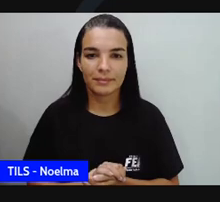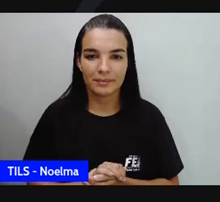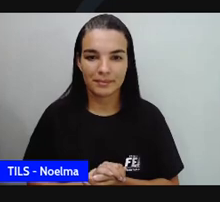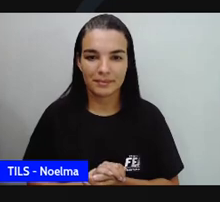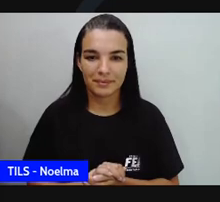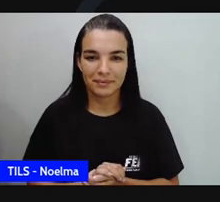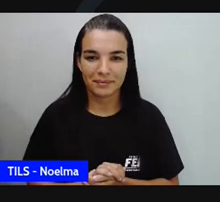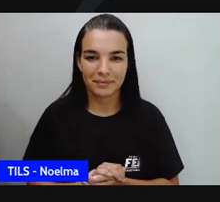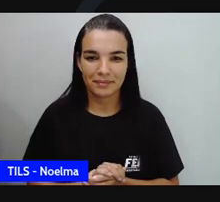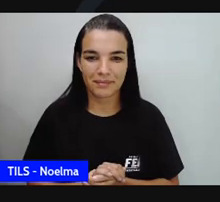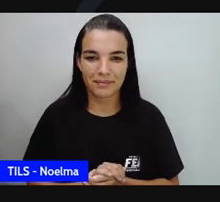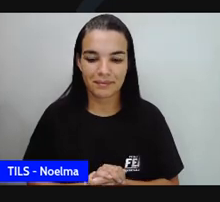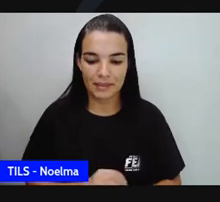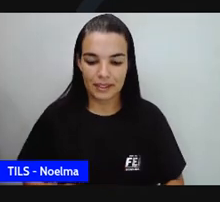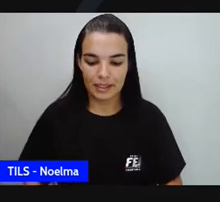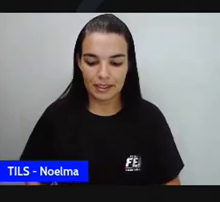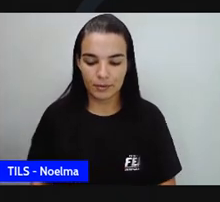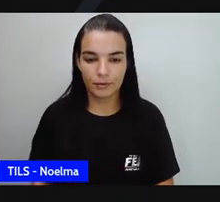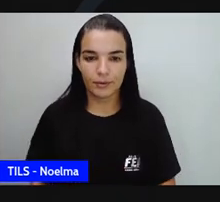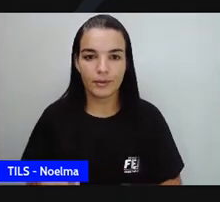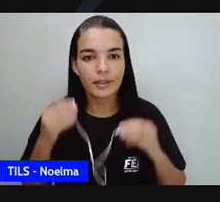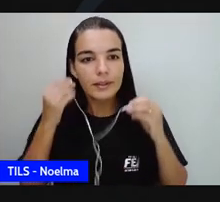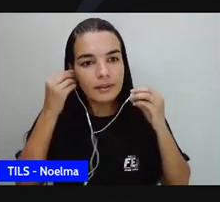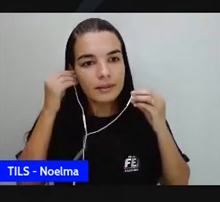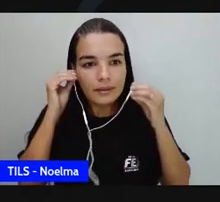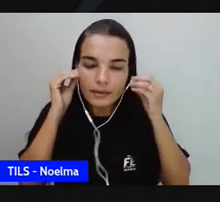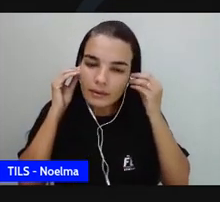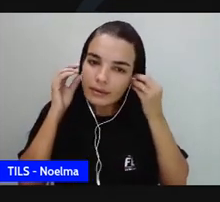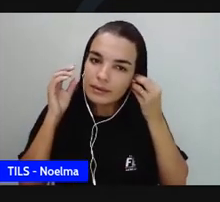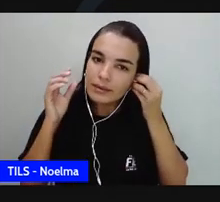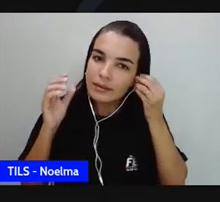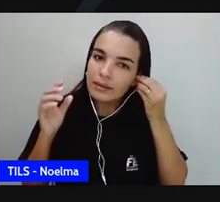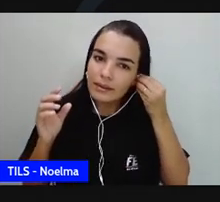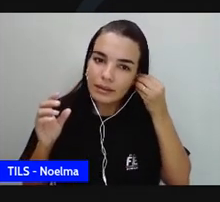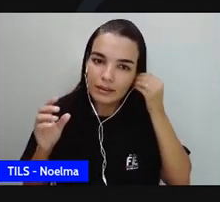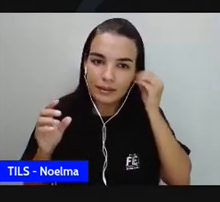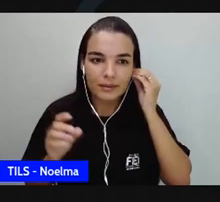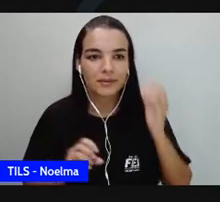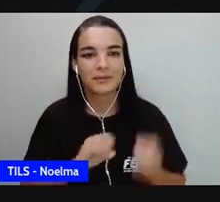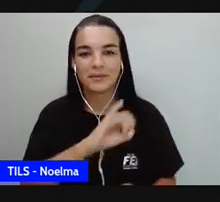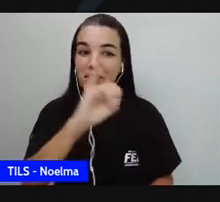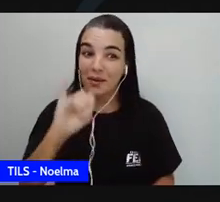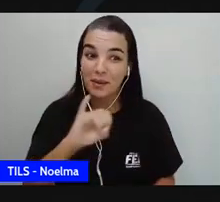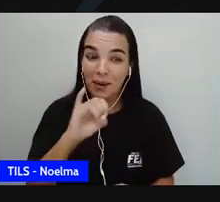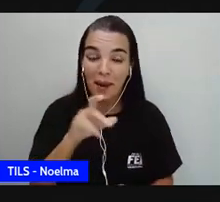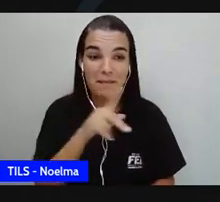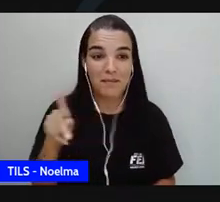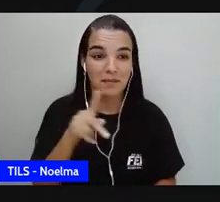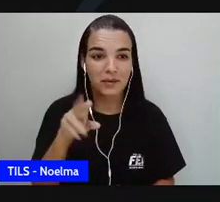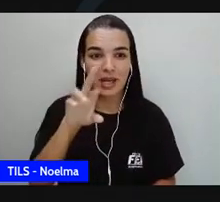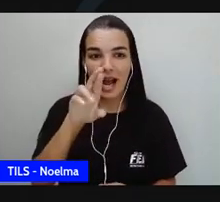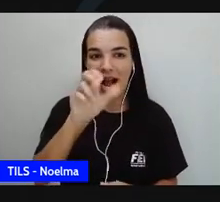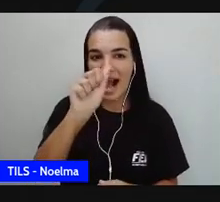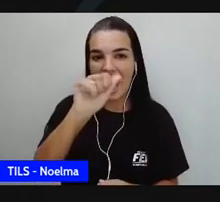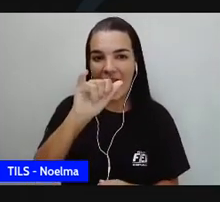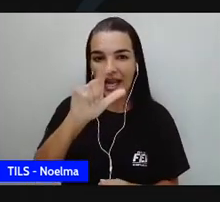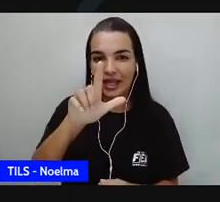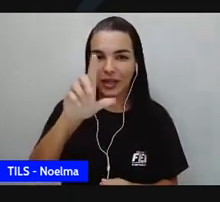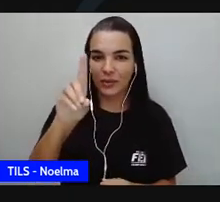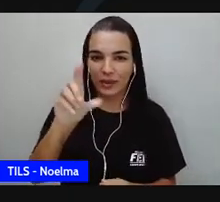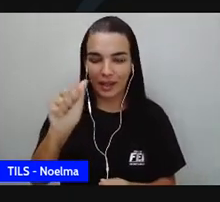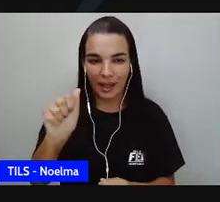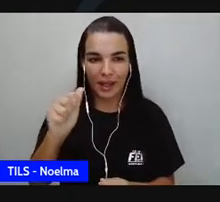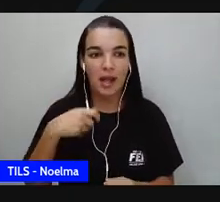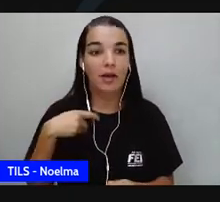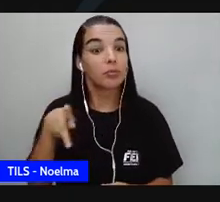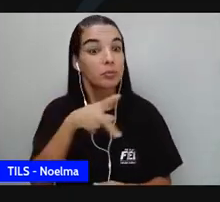Olá, estudantes da EJA. Eu sou a professora Raia Zaneve, sou professora de História e